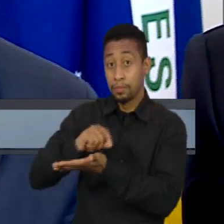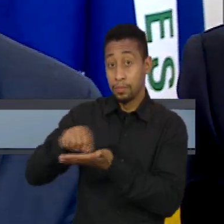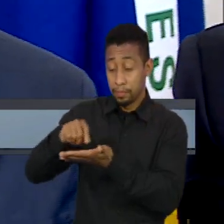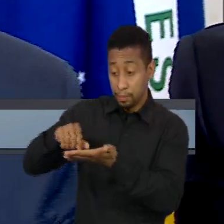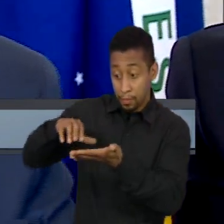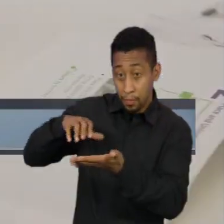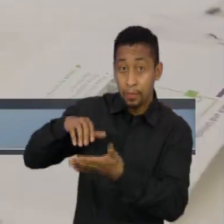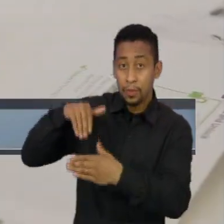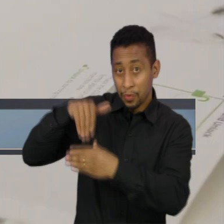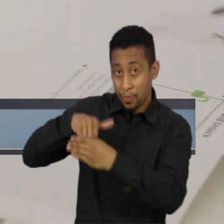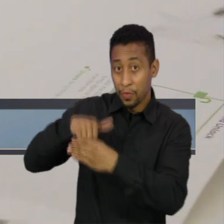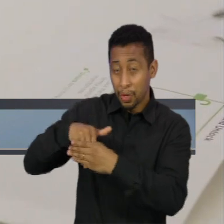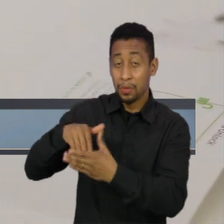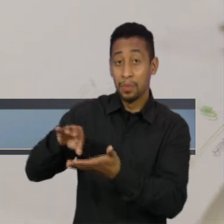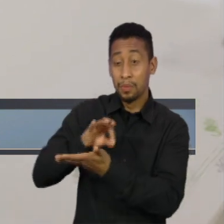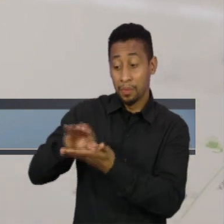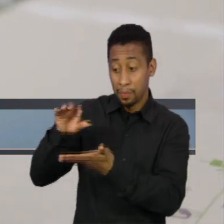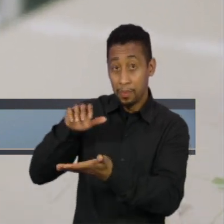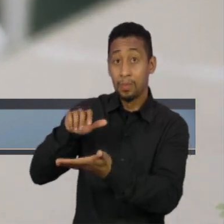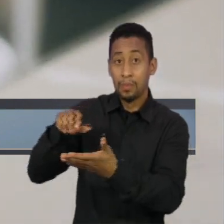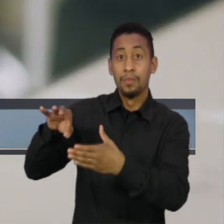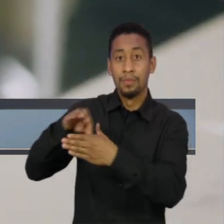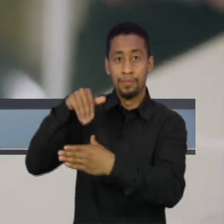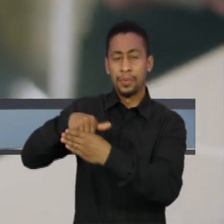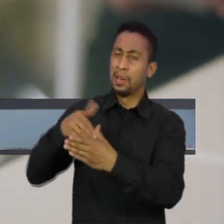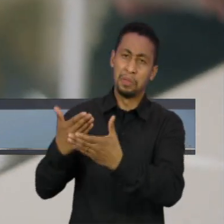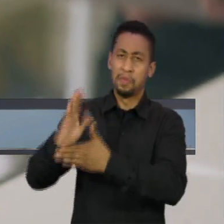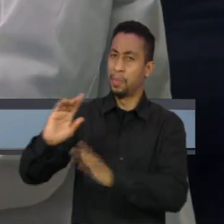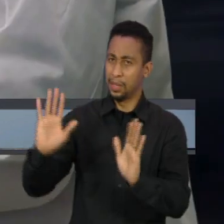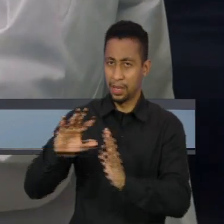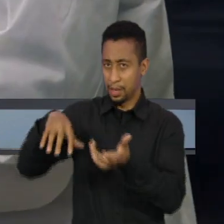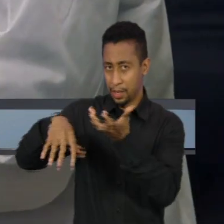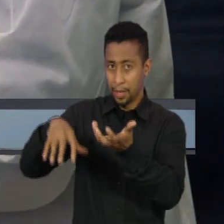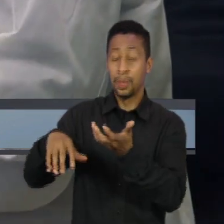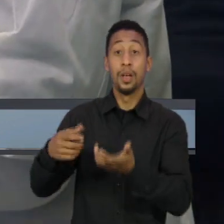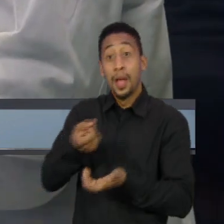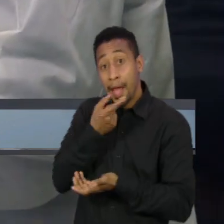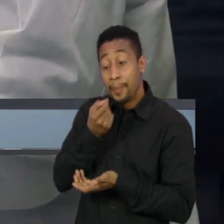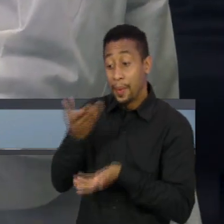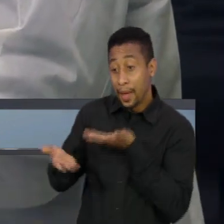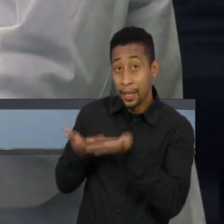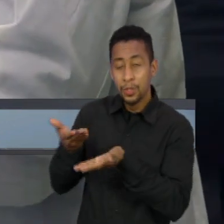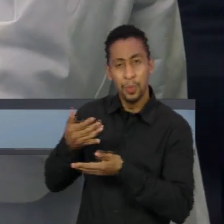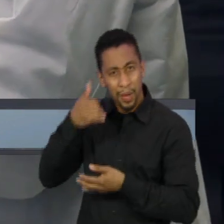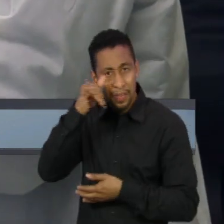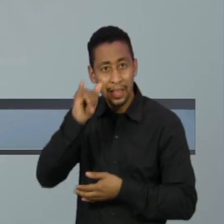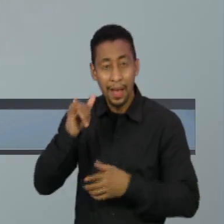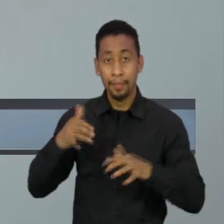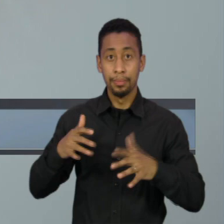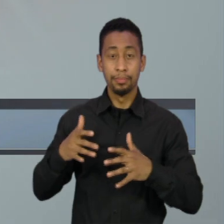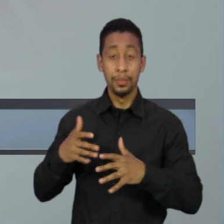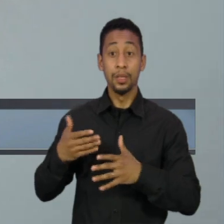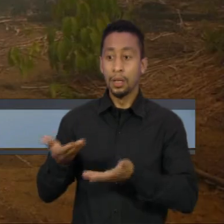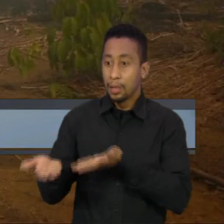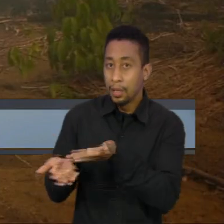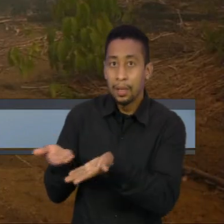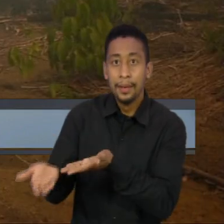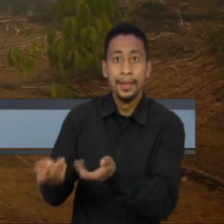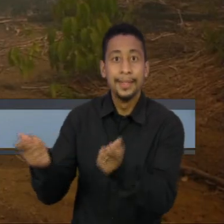passar na Câmara. Medicamento usado para artrite reumatóide mostra bons resultados contra a covid-19.